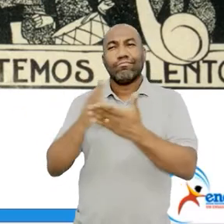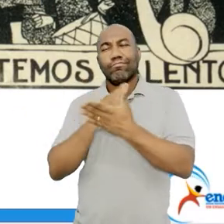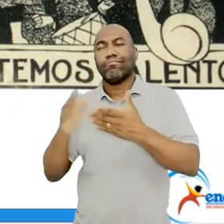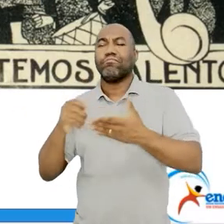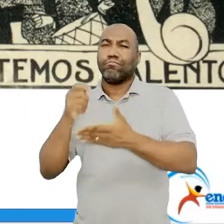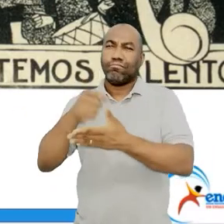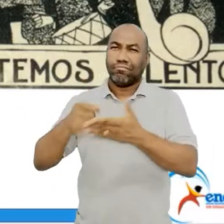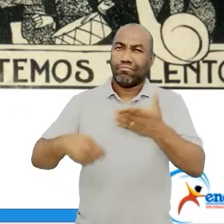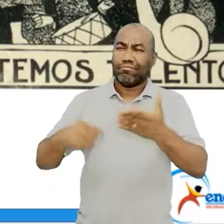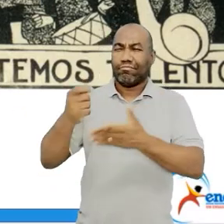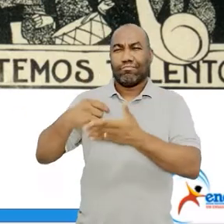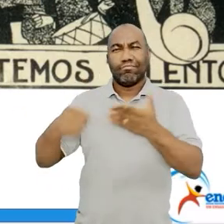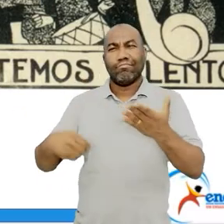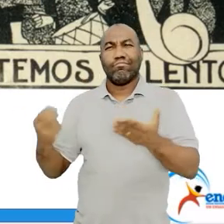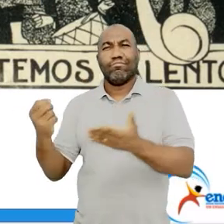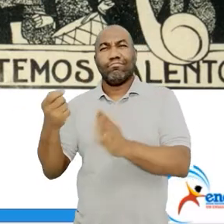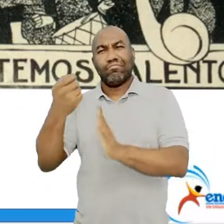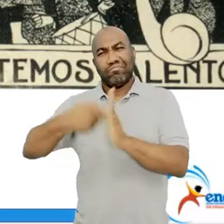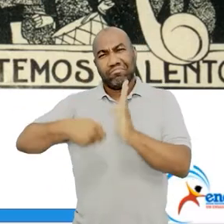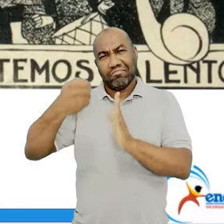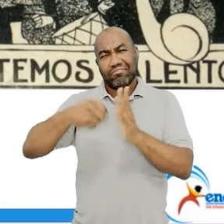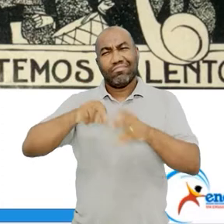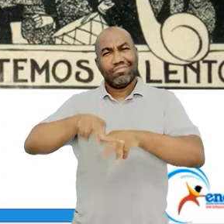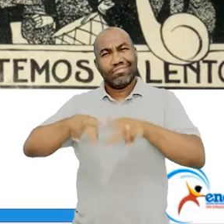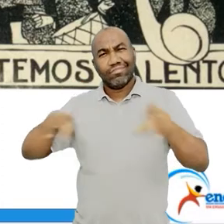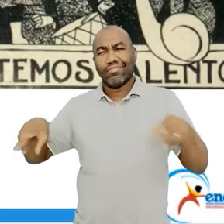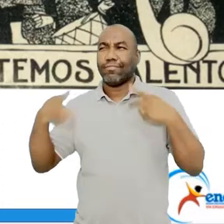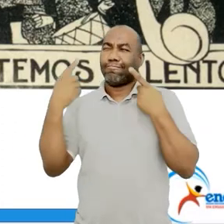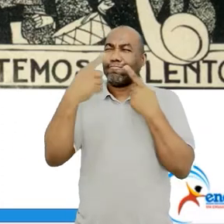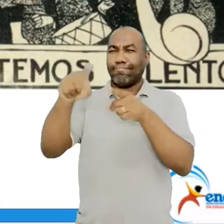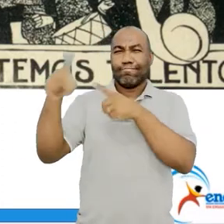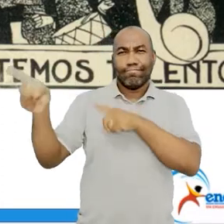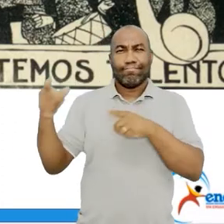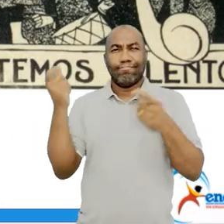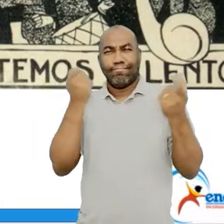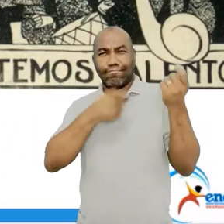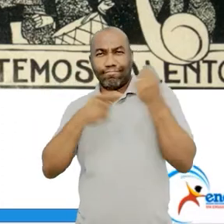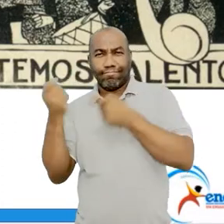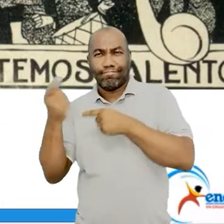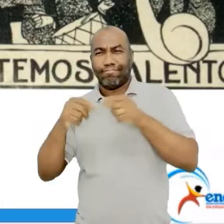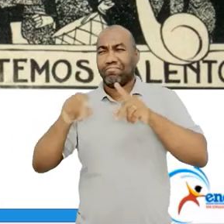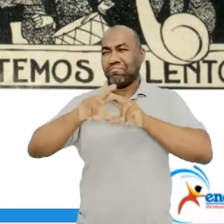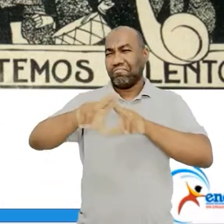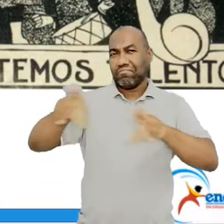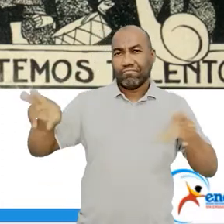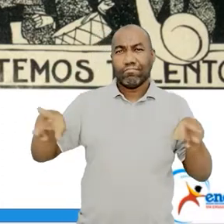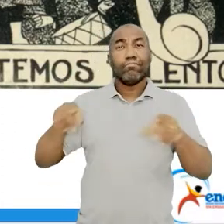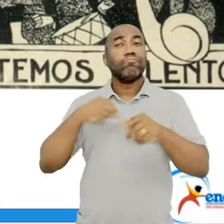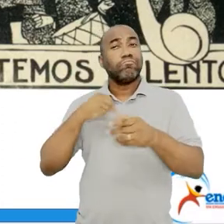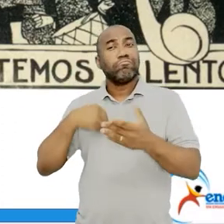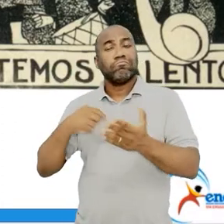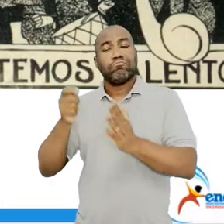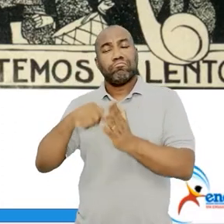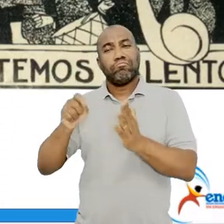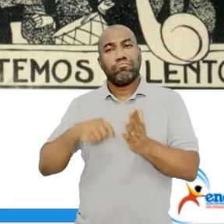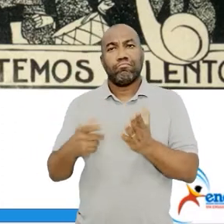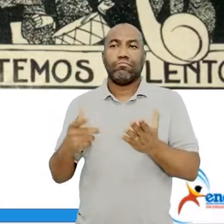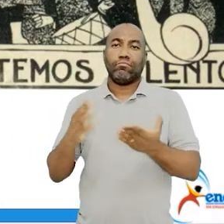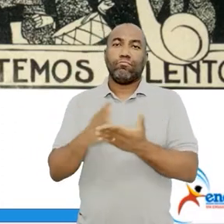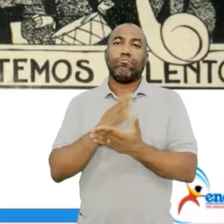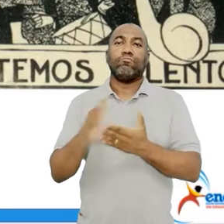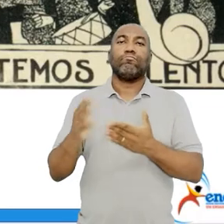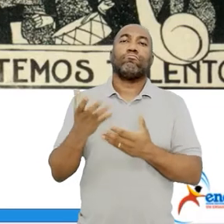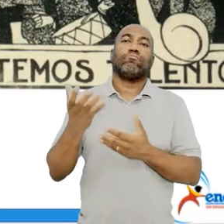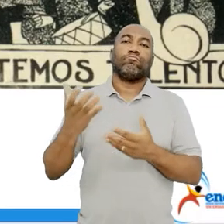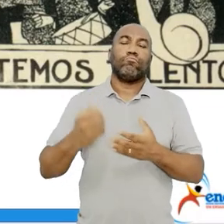sarcasmo e tudo mais e terão, assim, essa ansiedade por transformar, por mudar o mundo.